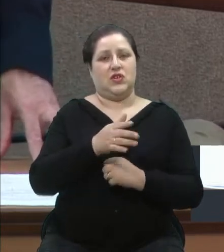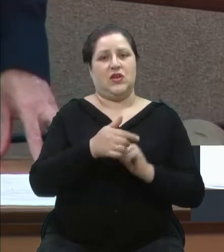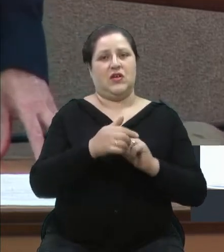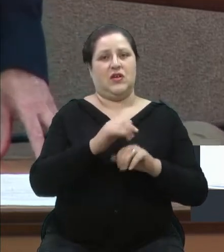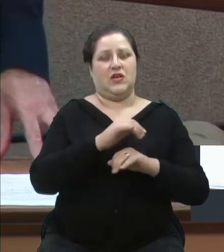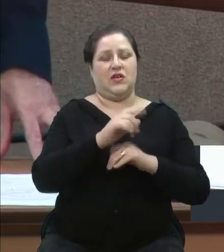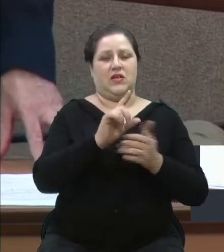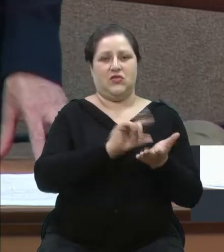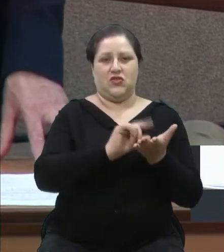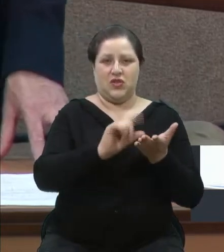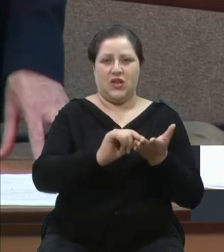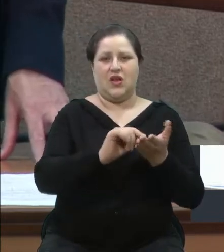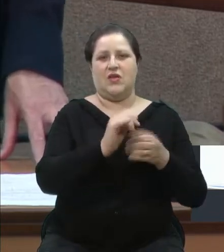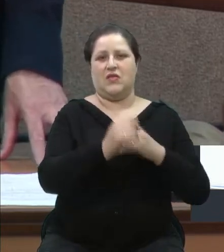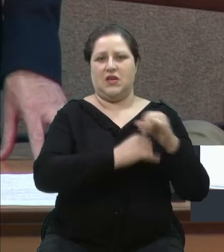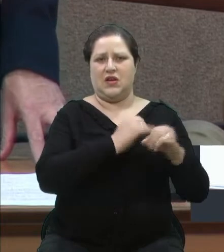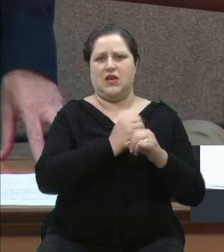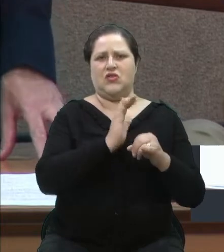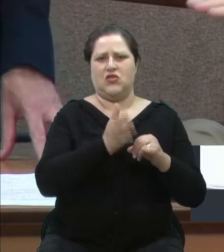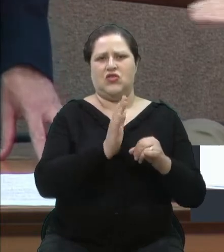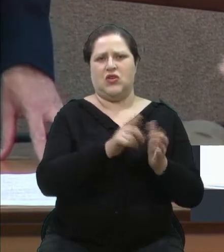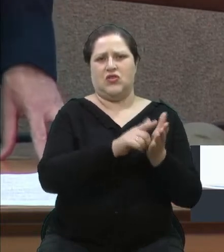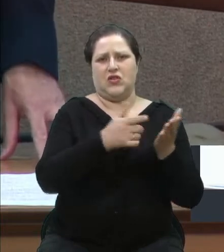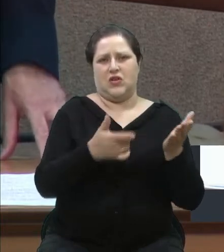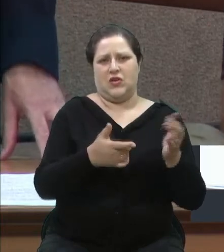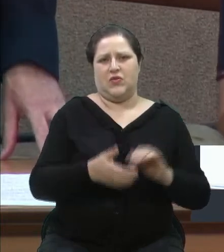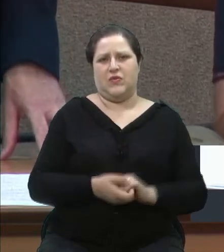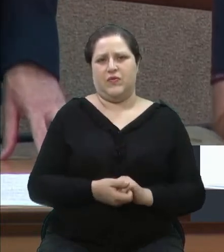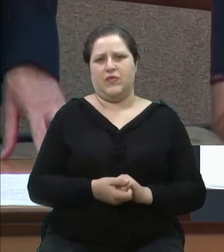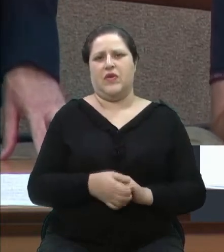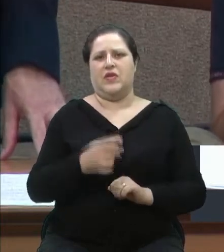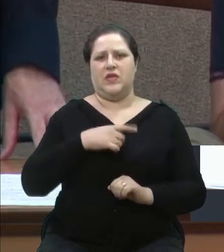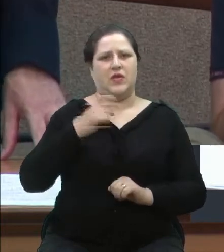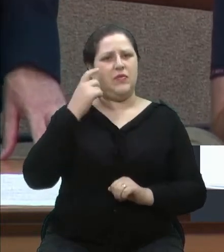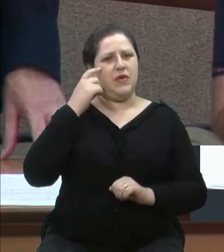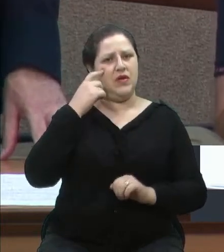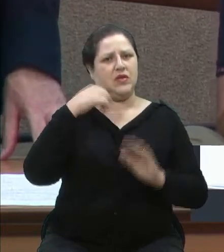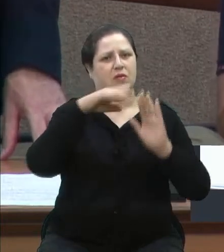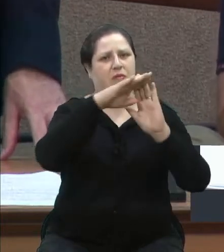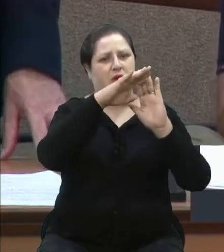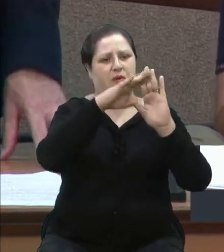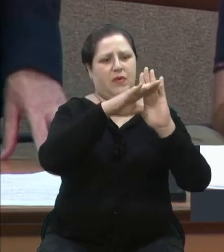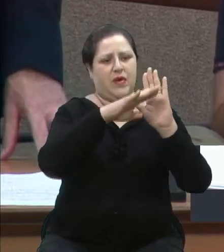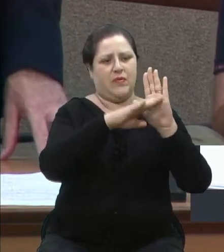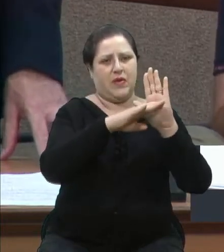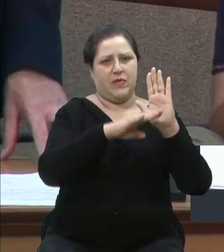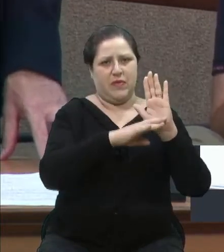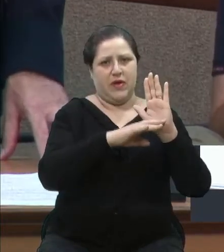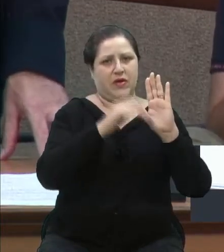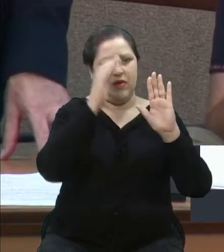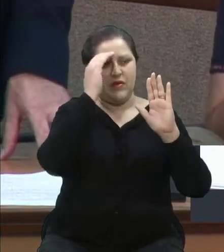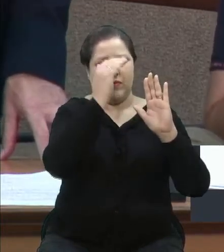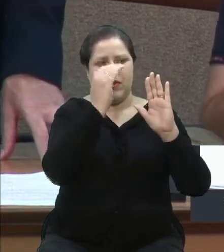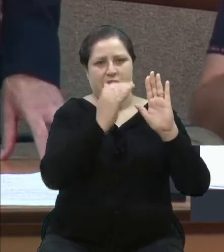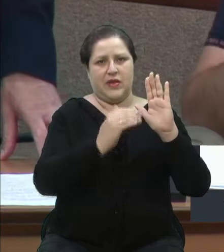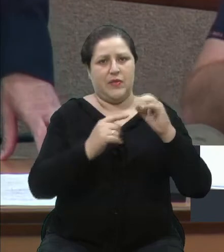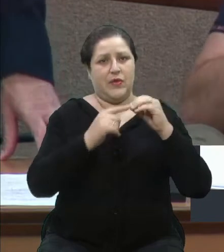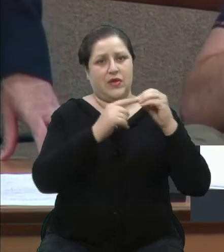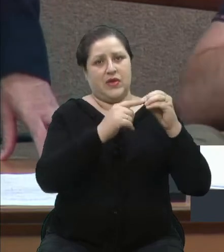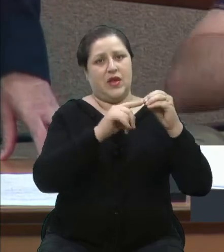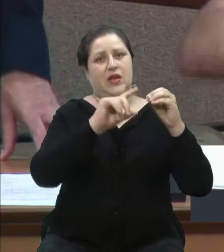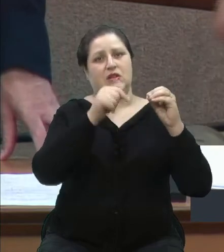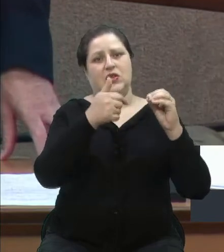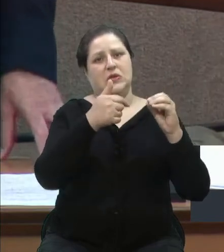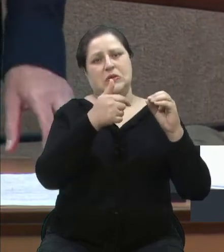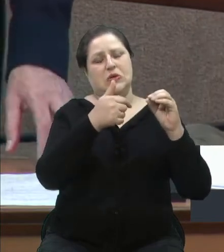aí nós vamos para o segundo passo, o terceiro. Lá no 45º passo, a gente pensa em comprar uma caminhonete, cabine dupla, diesel 4x4. Obrigado, vereador